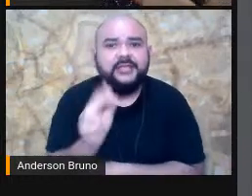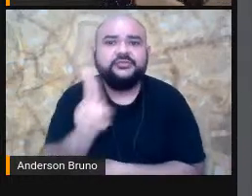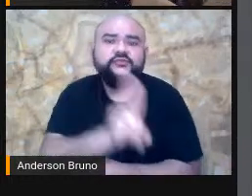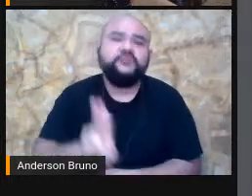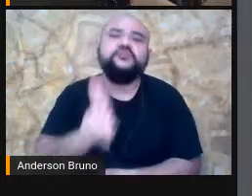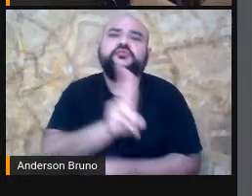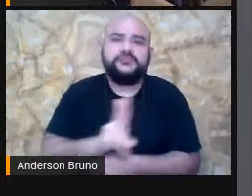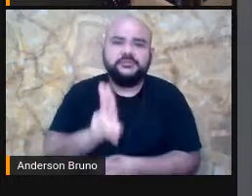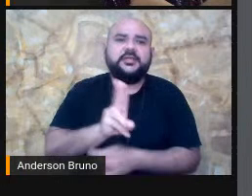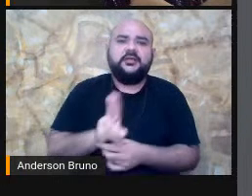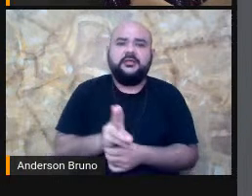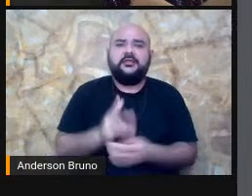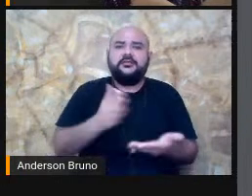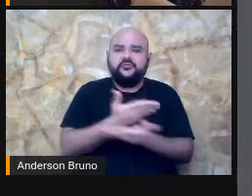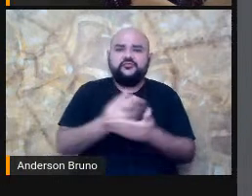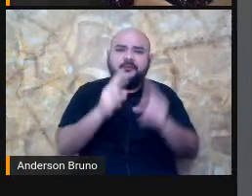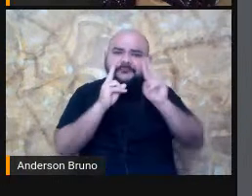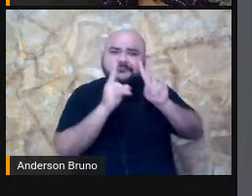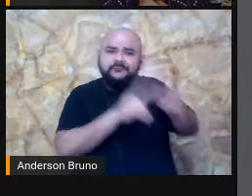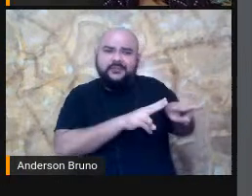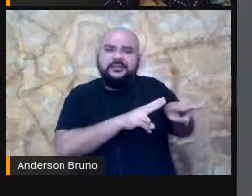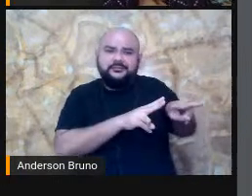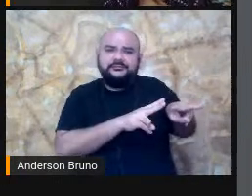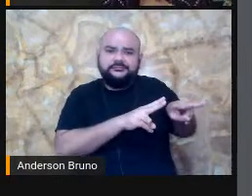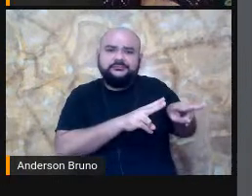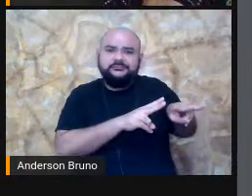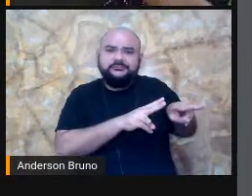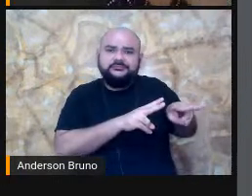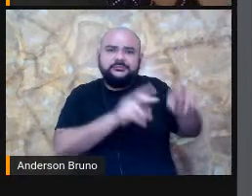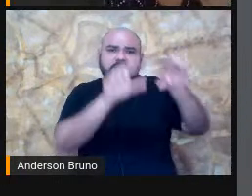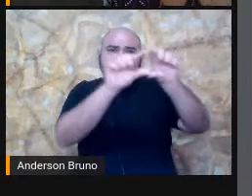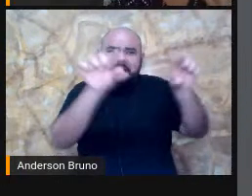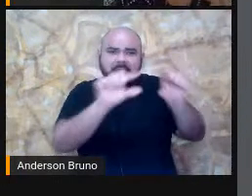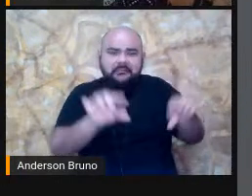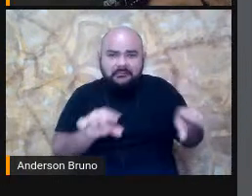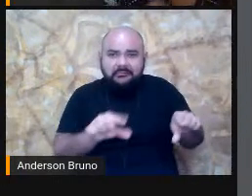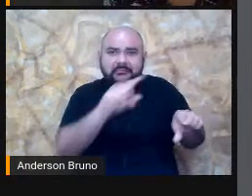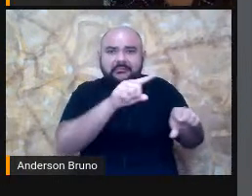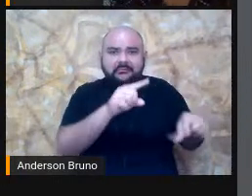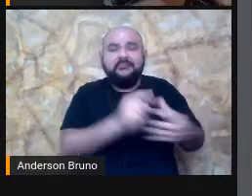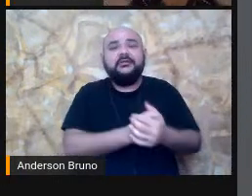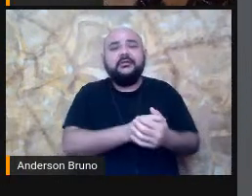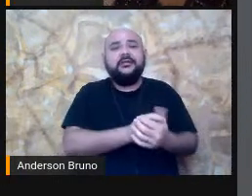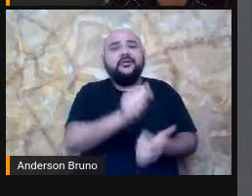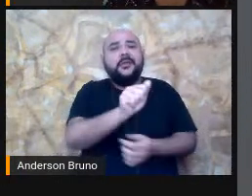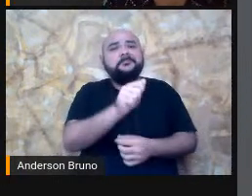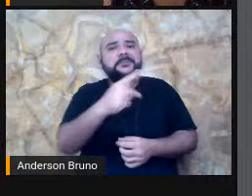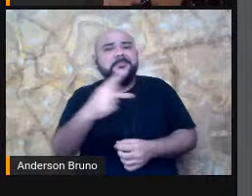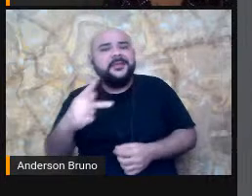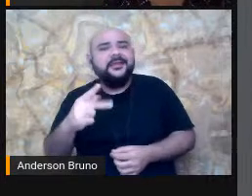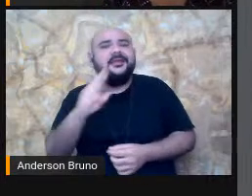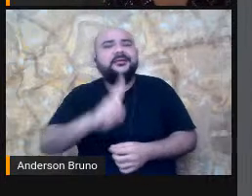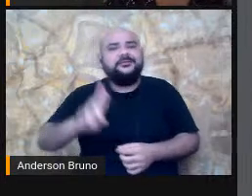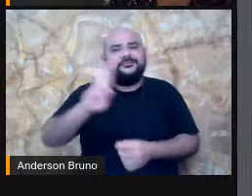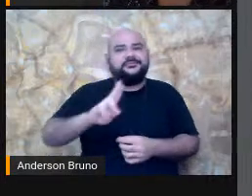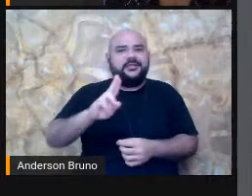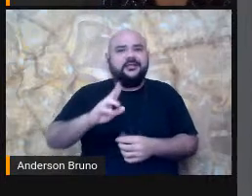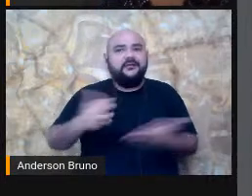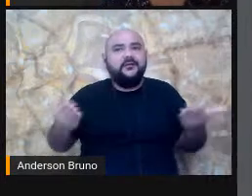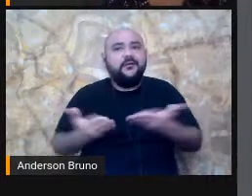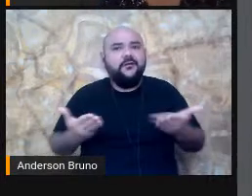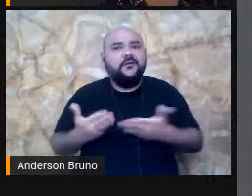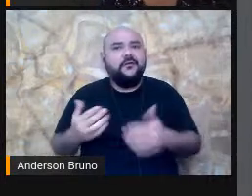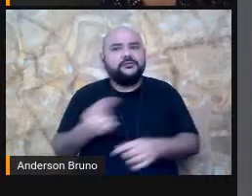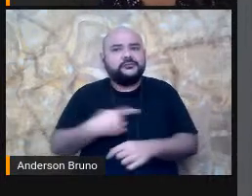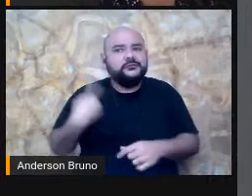De utilizar Por quê? Porque Hoje a gente já entende A gente que trabalha com